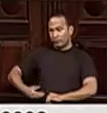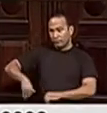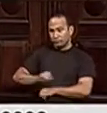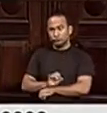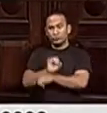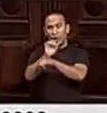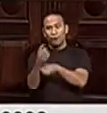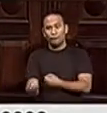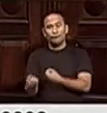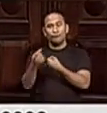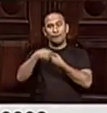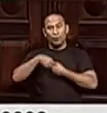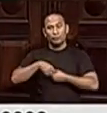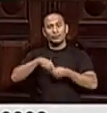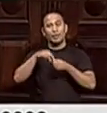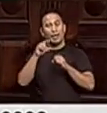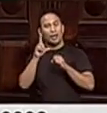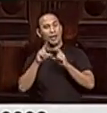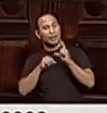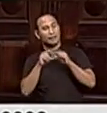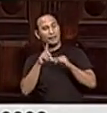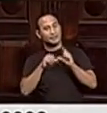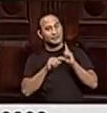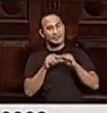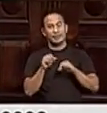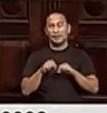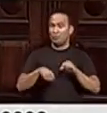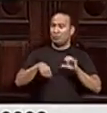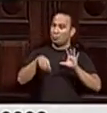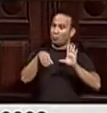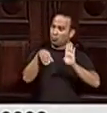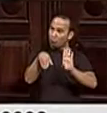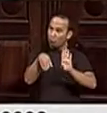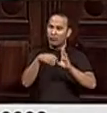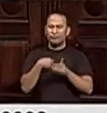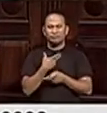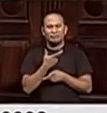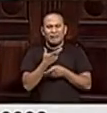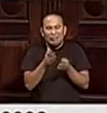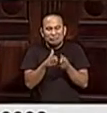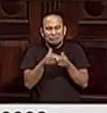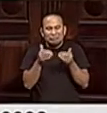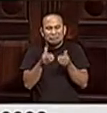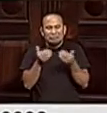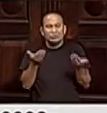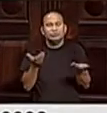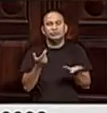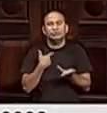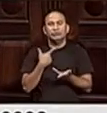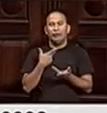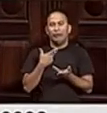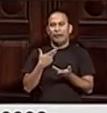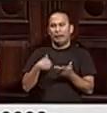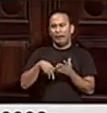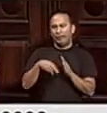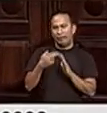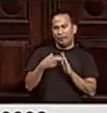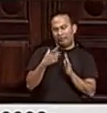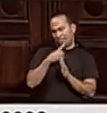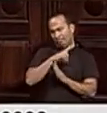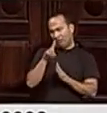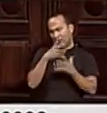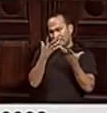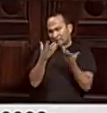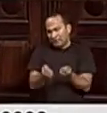volta à Brasília para mendigar a liberação desses recursos, o que é absolutamente inaceitável.